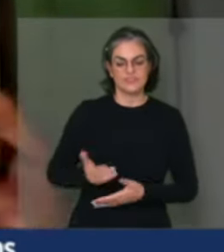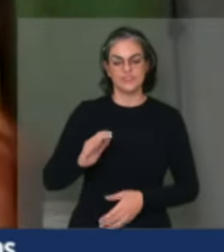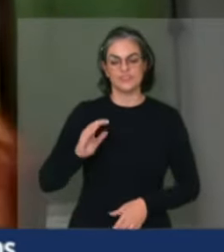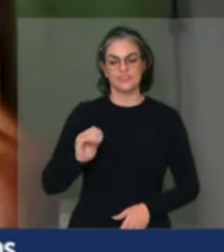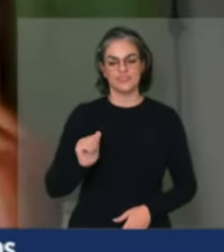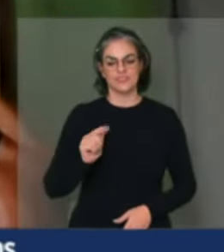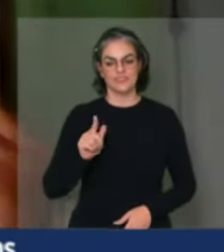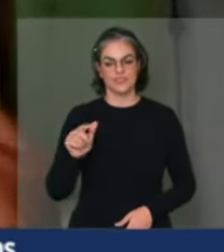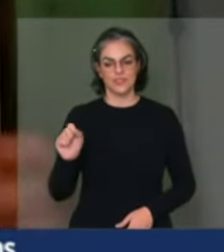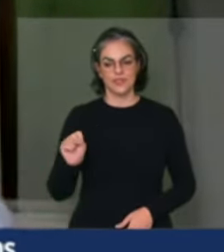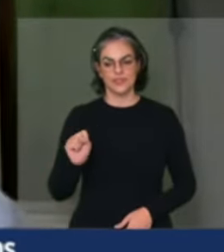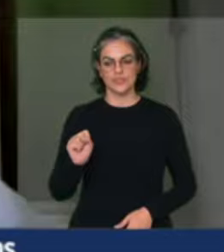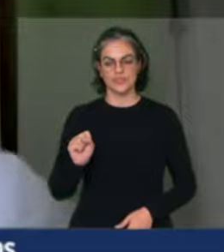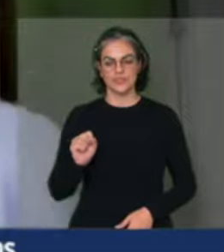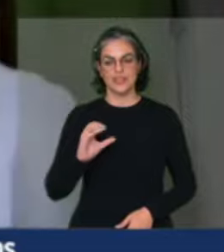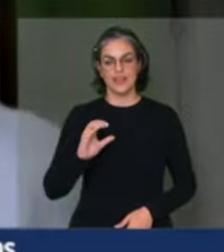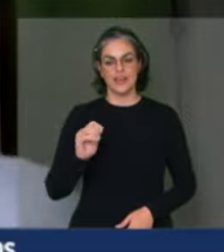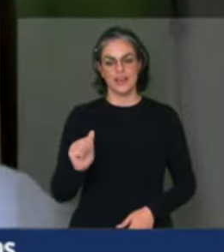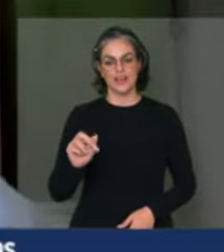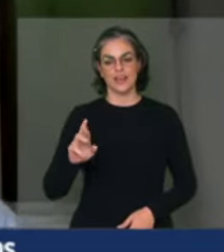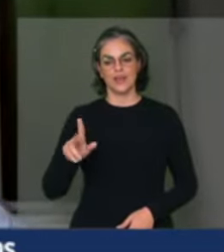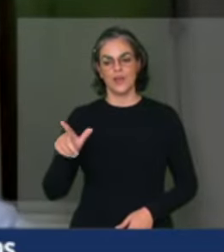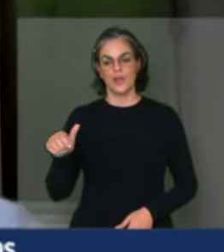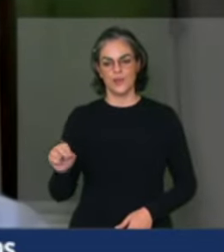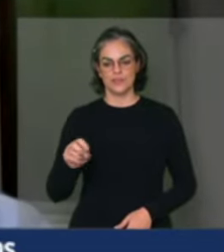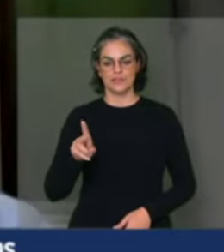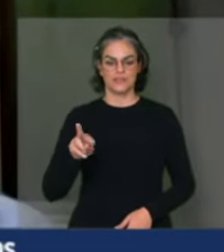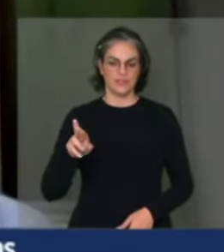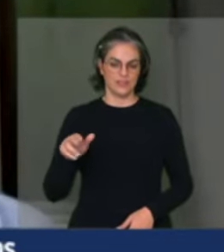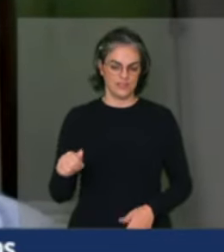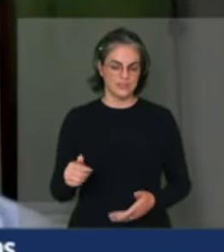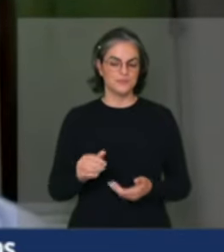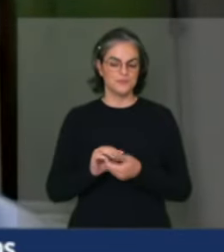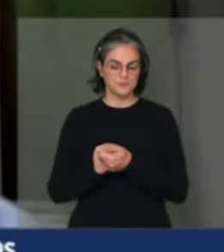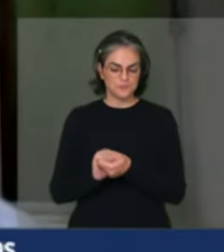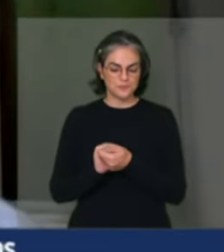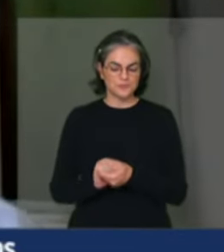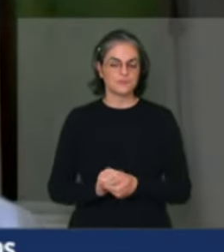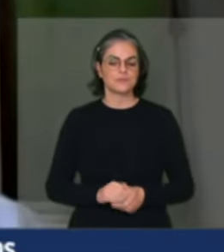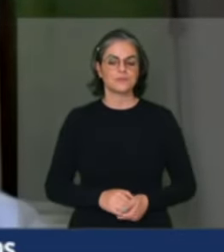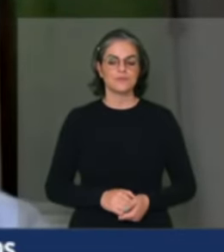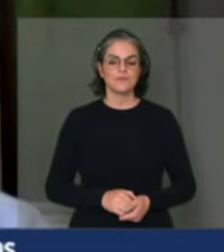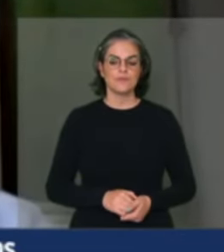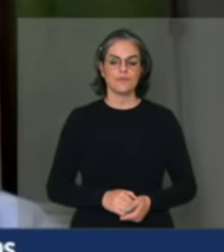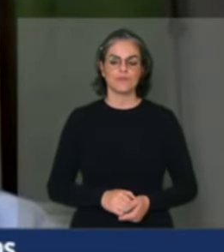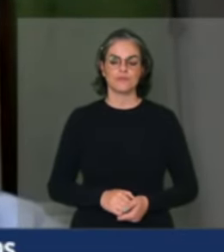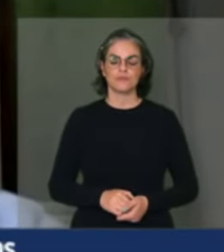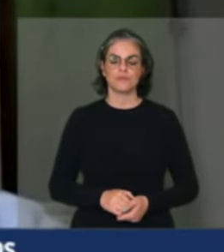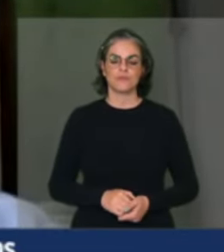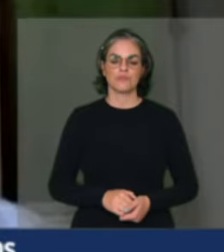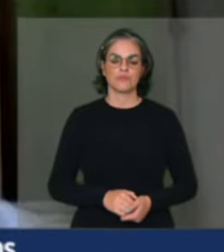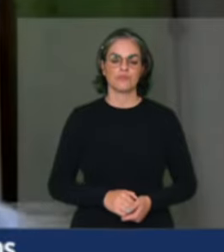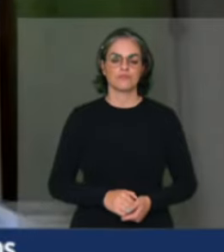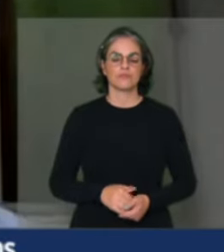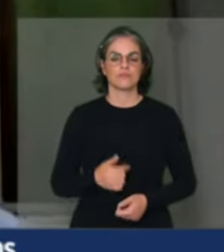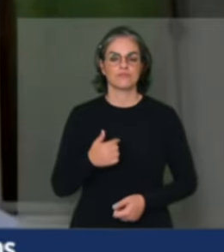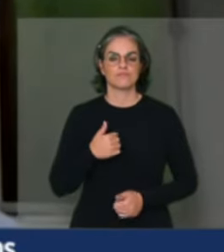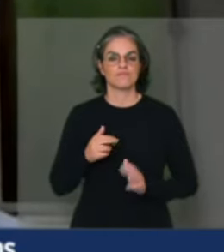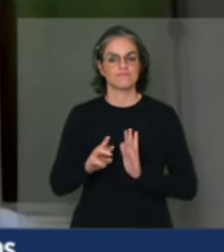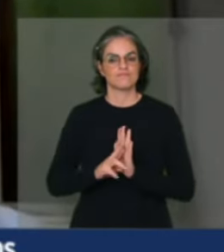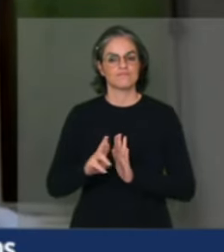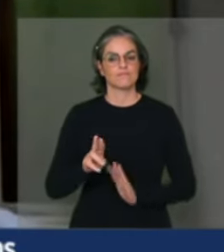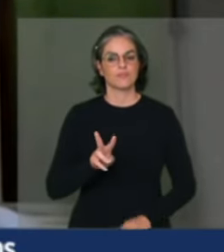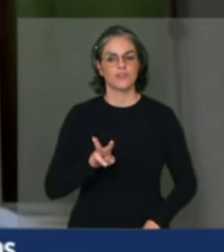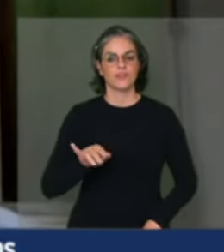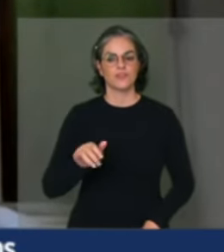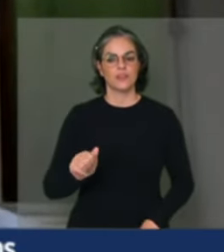do deputado Heitor, em nome da via campesina, a gente gostaria de agradecer o convite